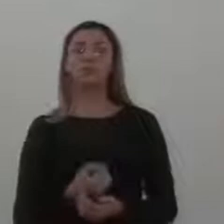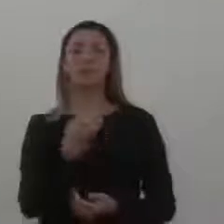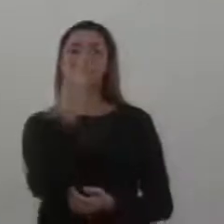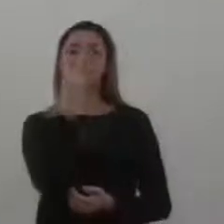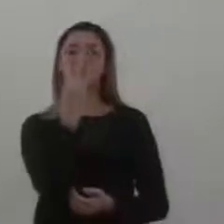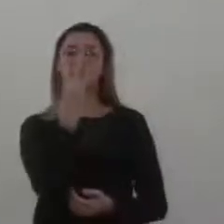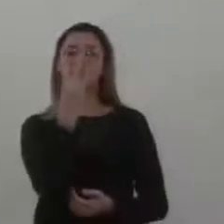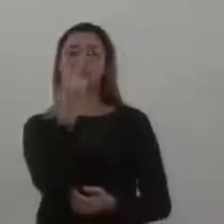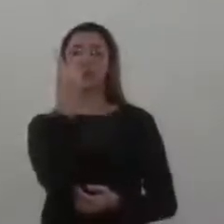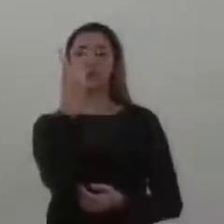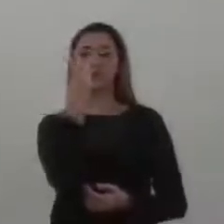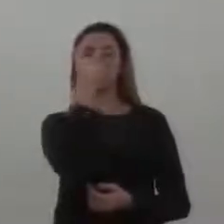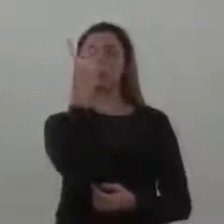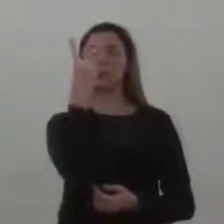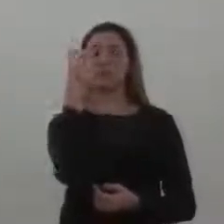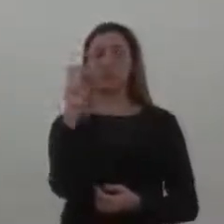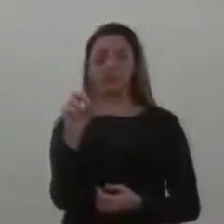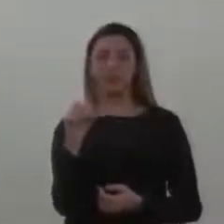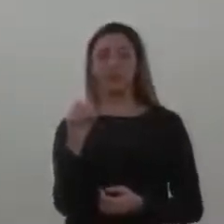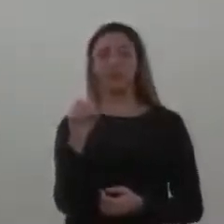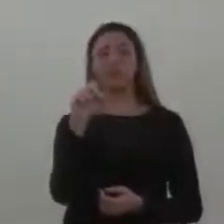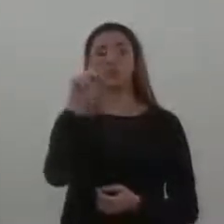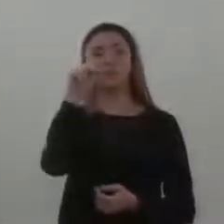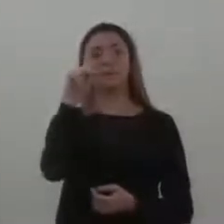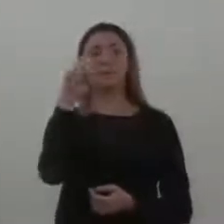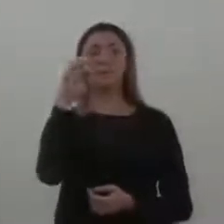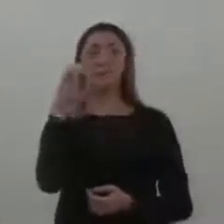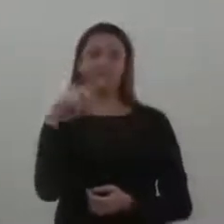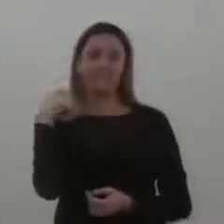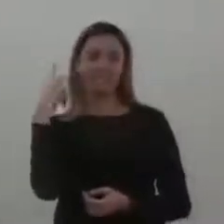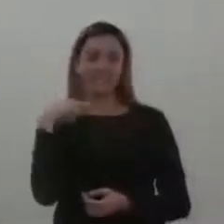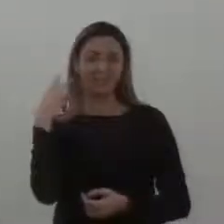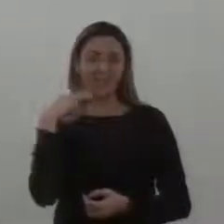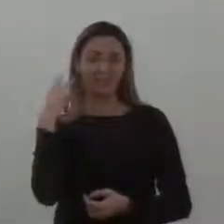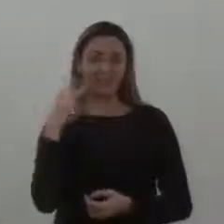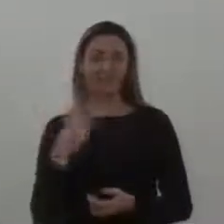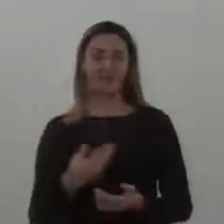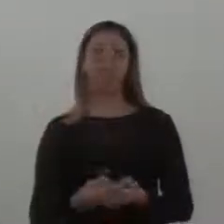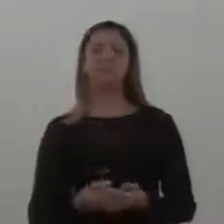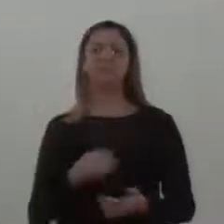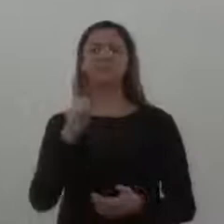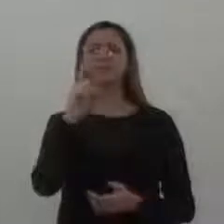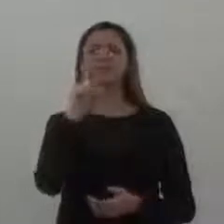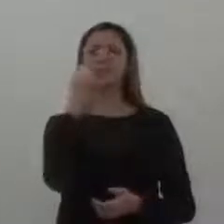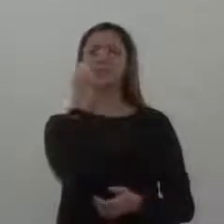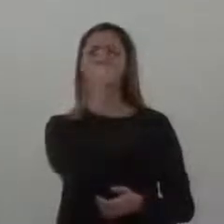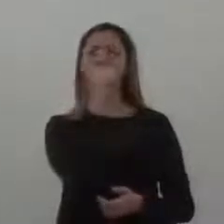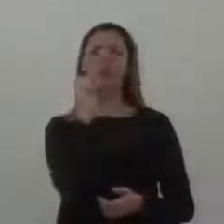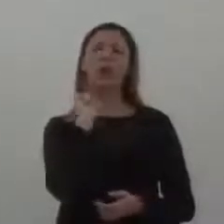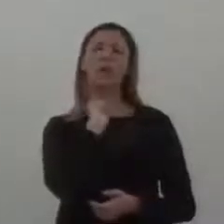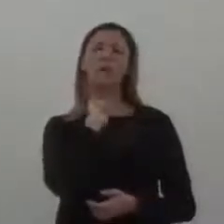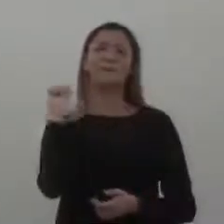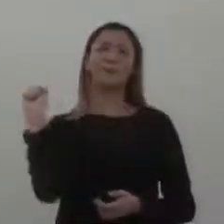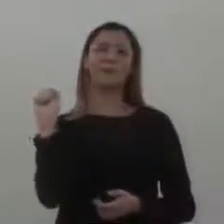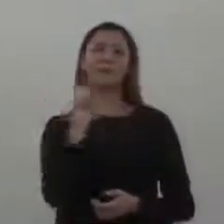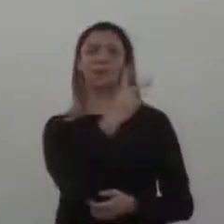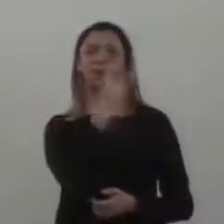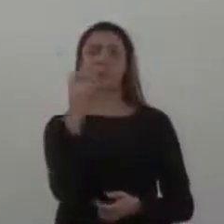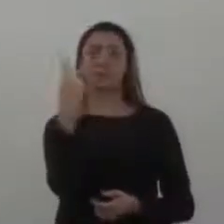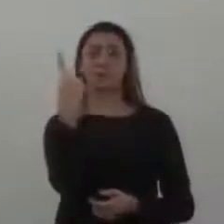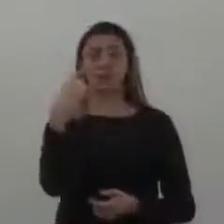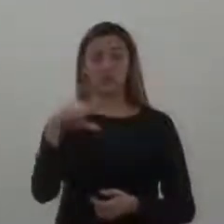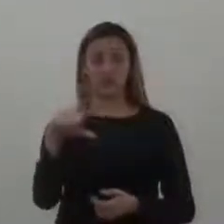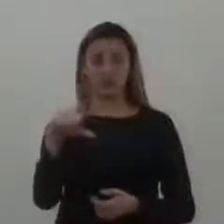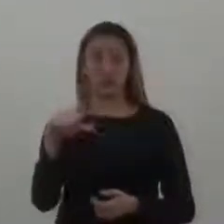32 de 2020 do vereador Edson PC. Você vê uma coisa, no dia 8 de abril de 2019, eu